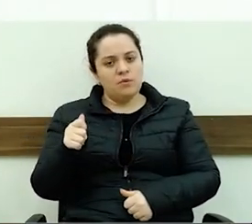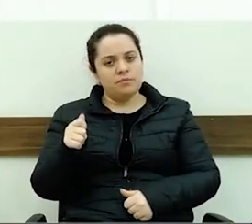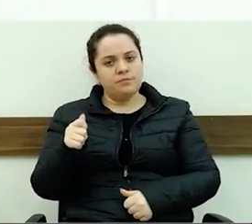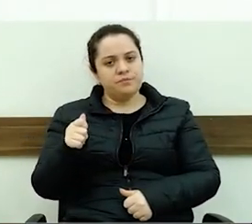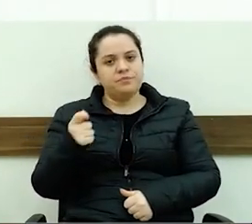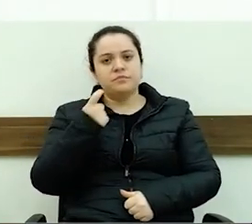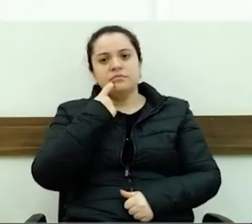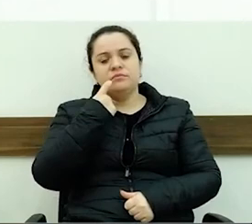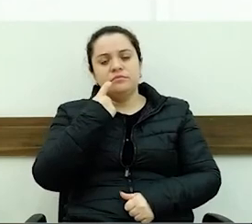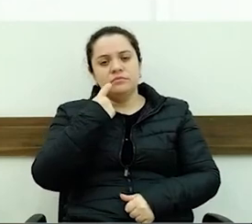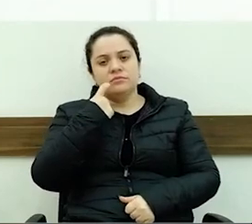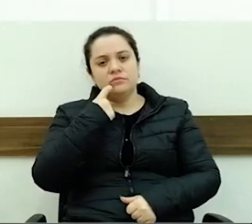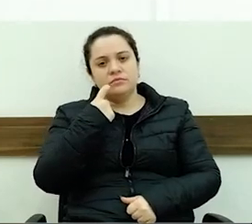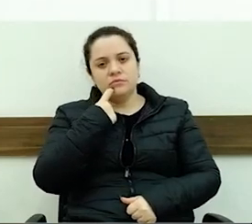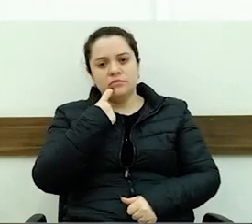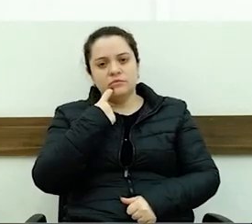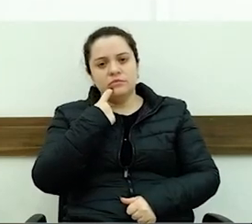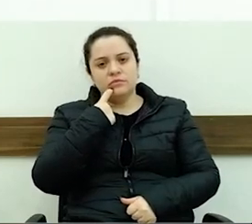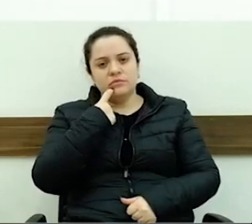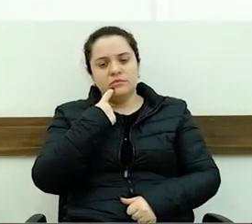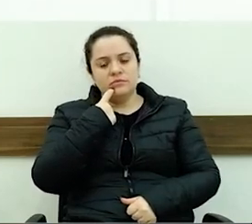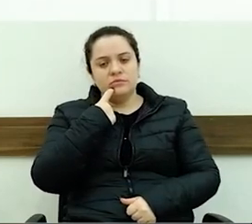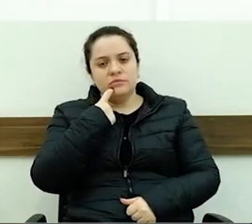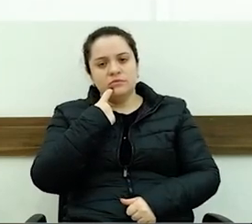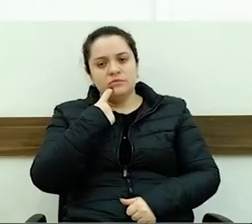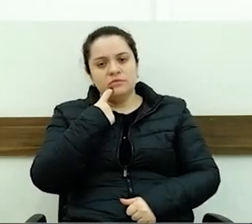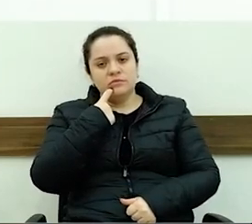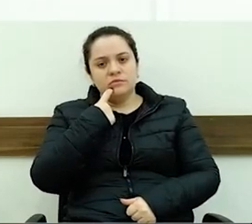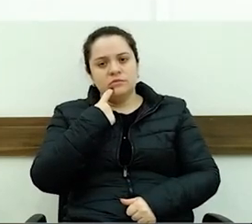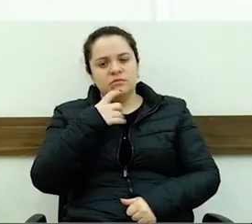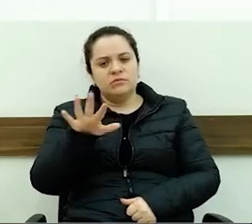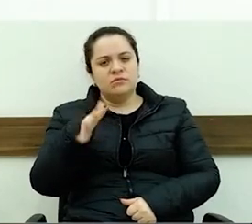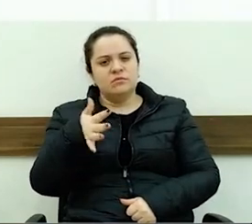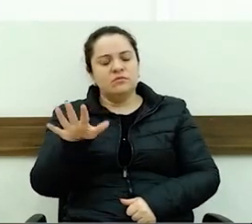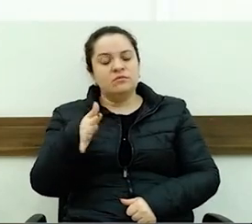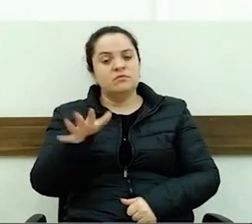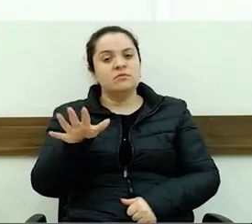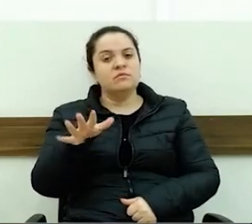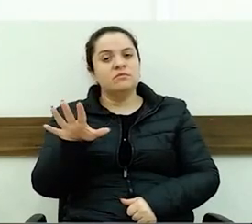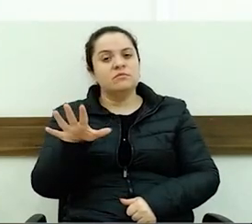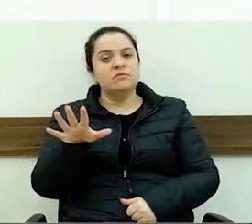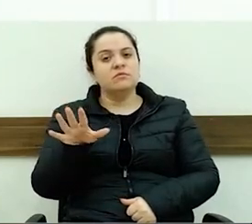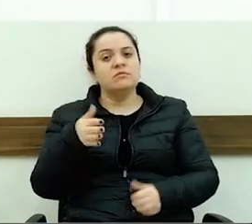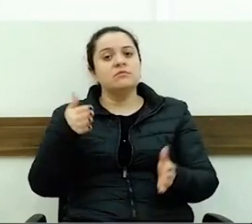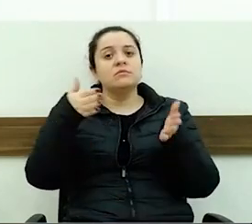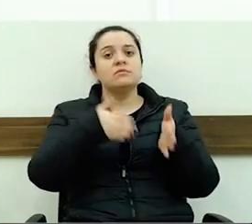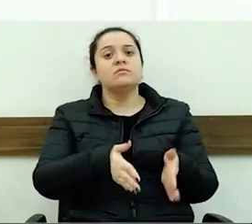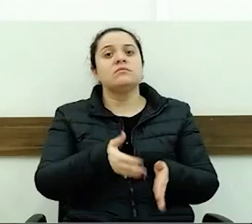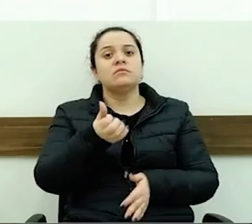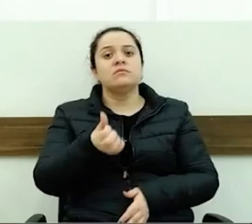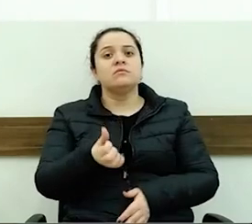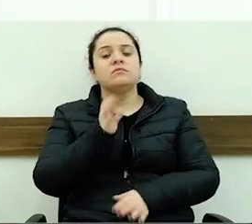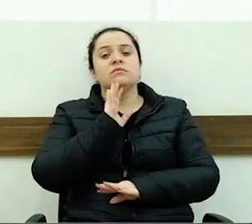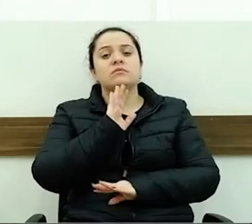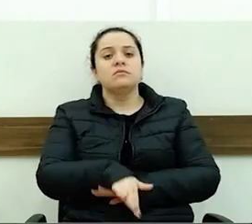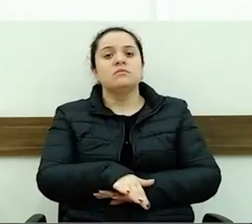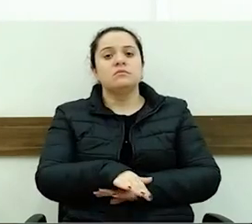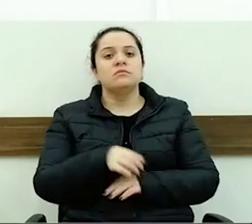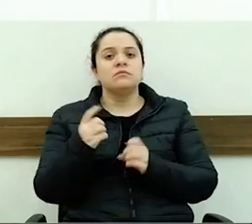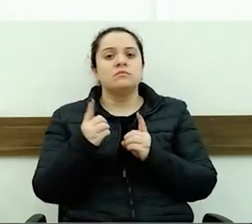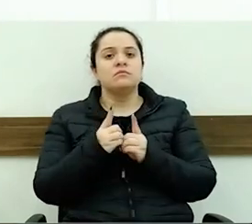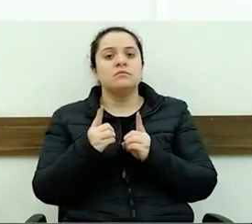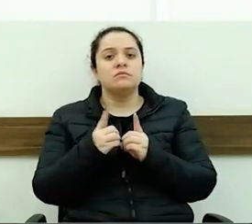sexta-feira, não posso prever a data exata, chegou às seis e meia da tarde e foi a ser atendida